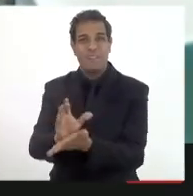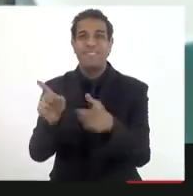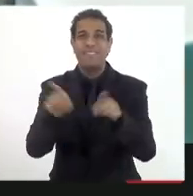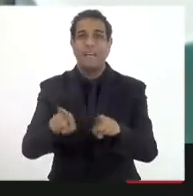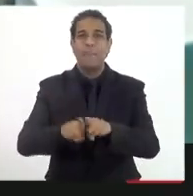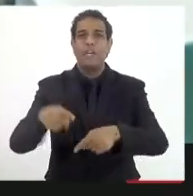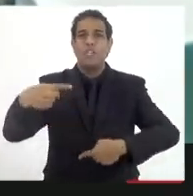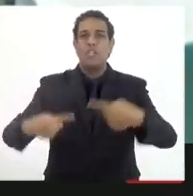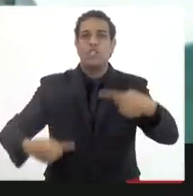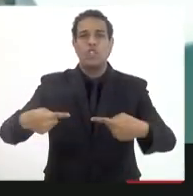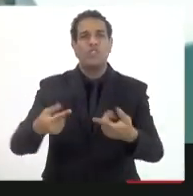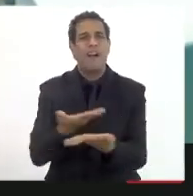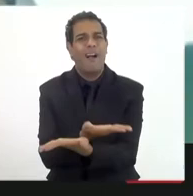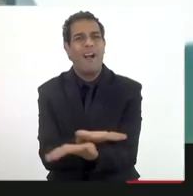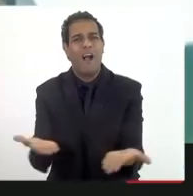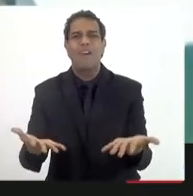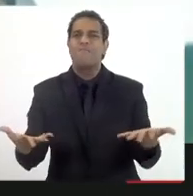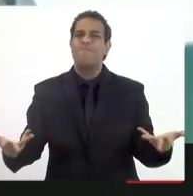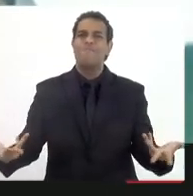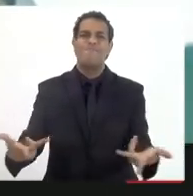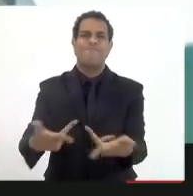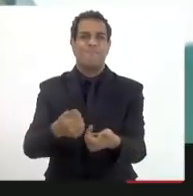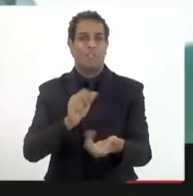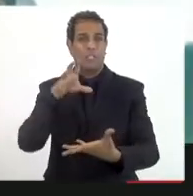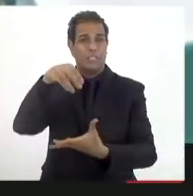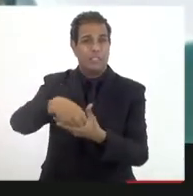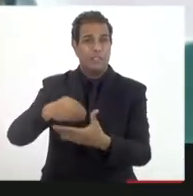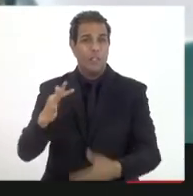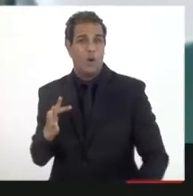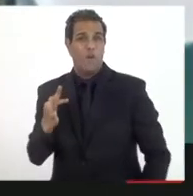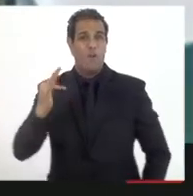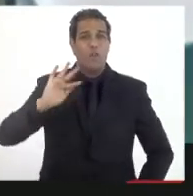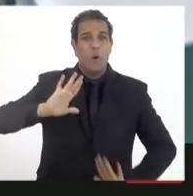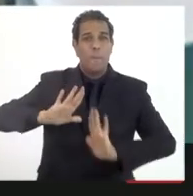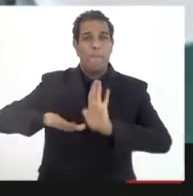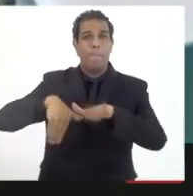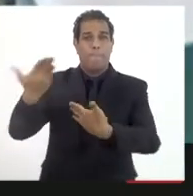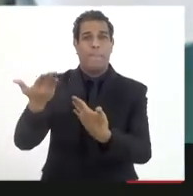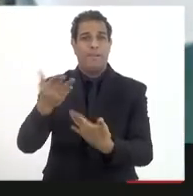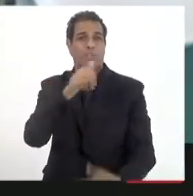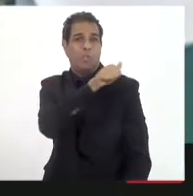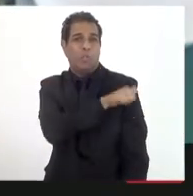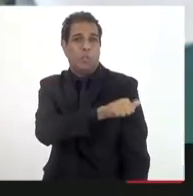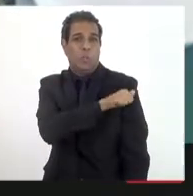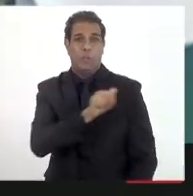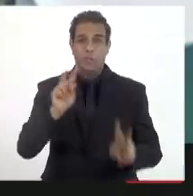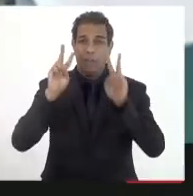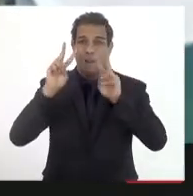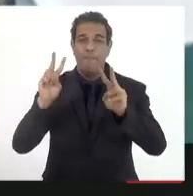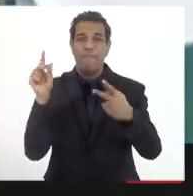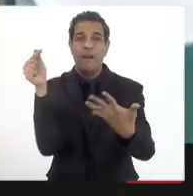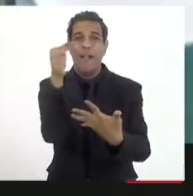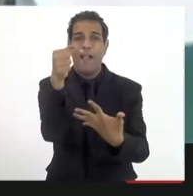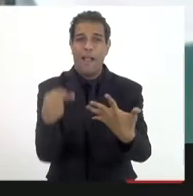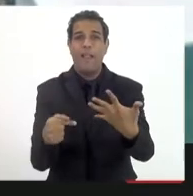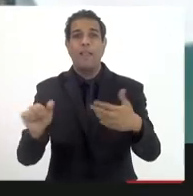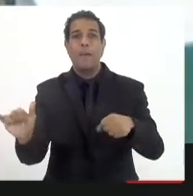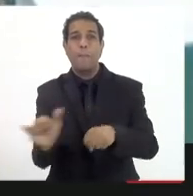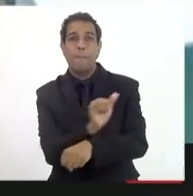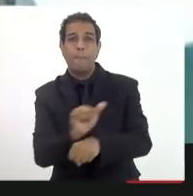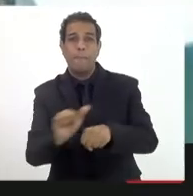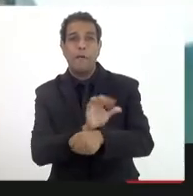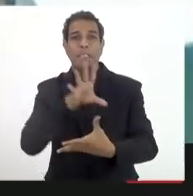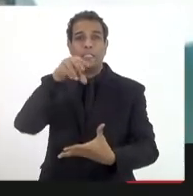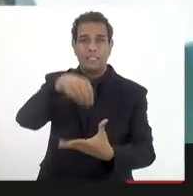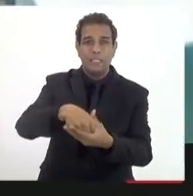discussão que estão trazendo para o futuro desenvolvimento do Rio de Janeiro. Nós temos que ver que todos esses projetos que estão inseridos nesse